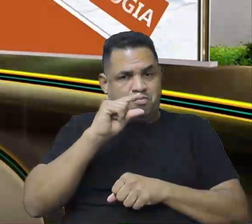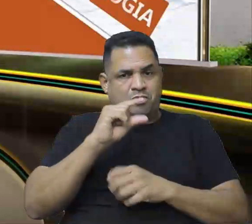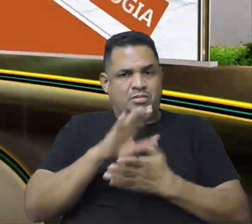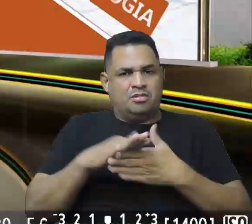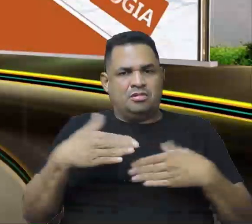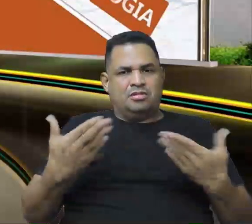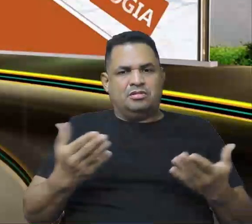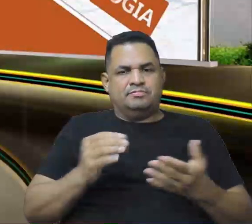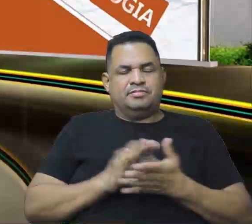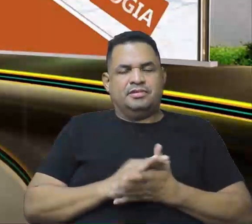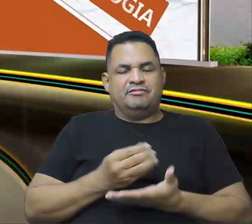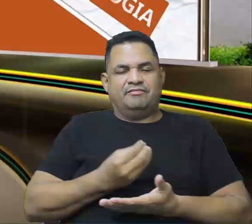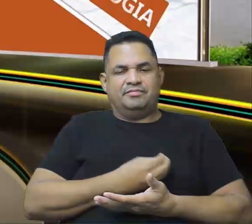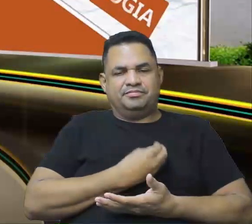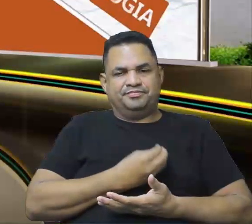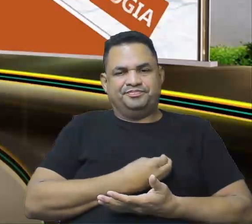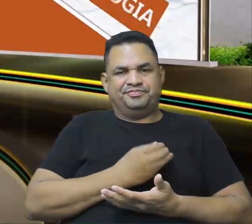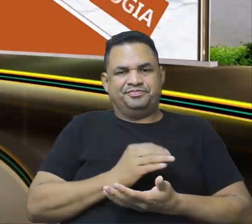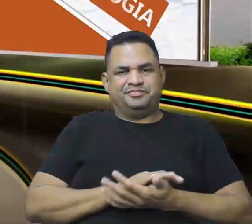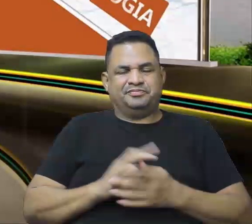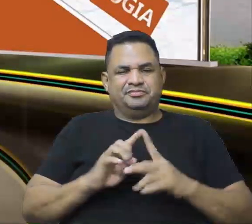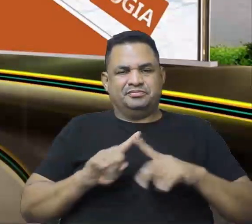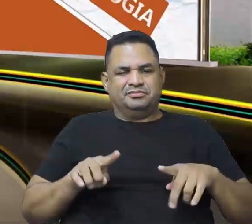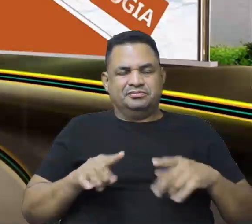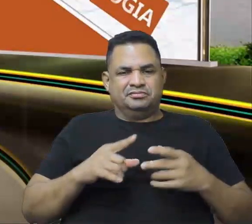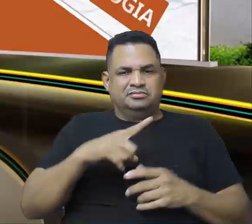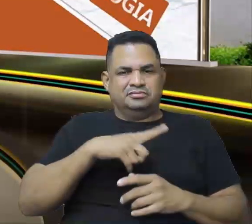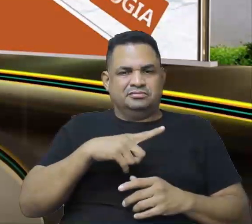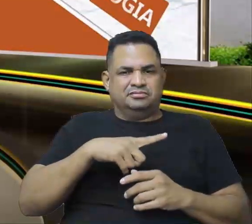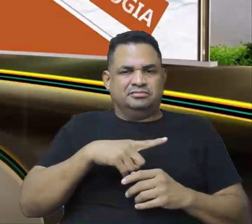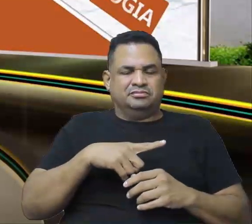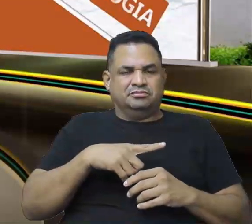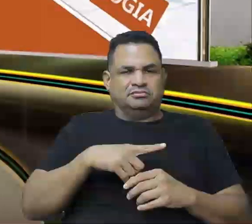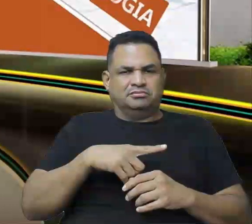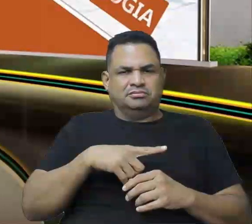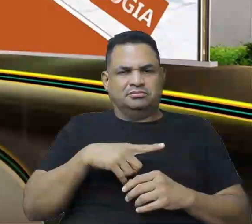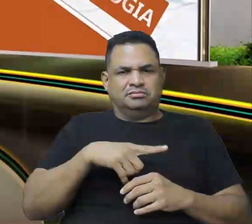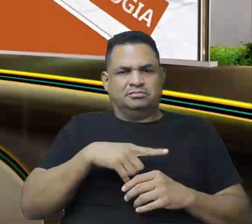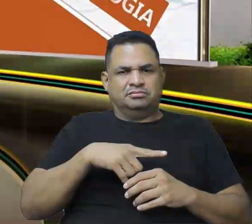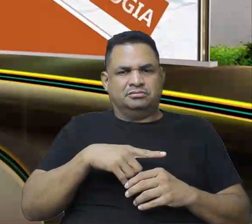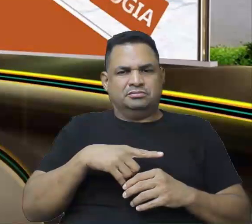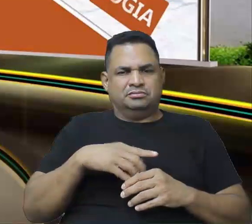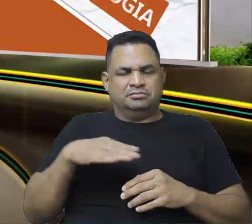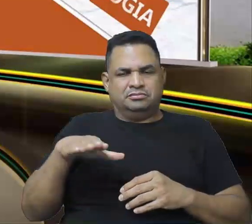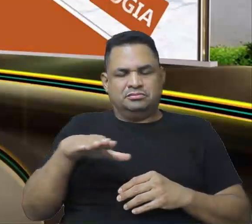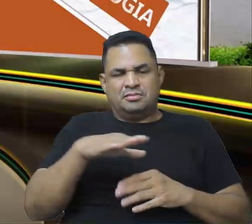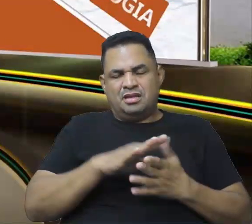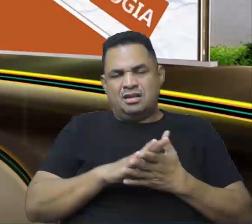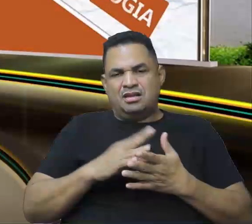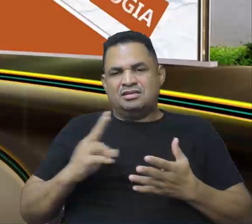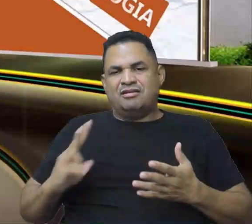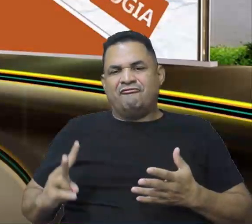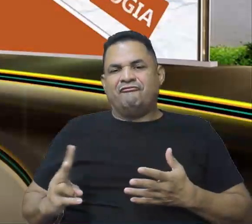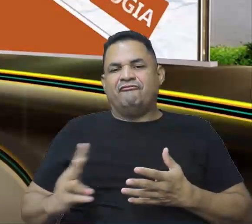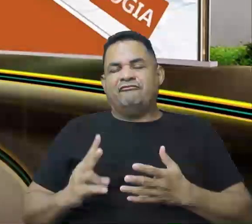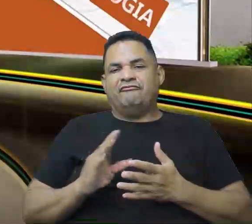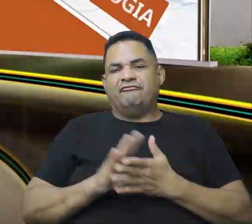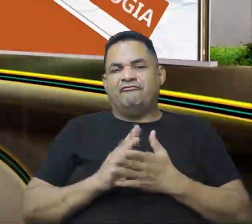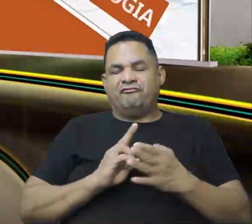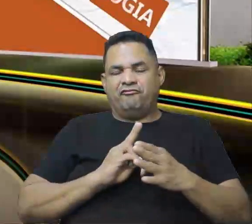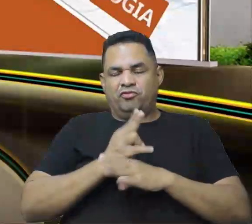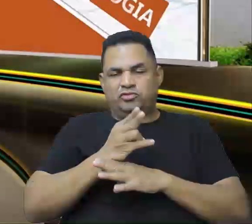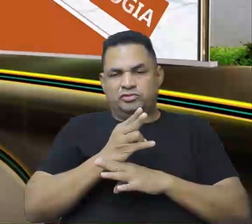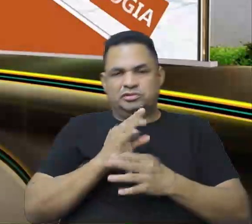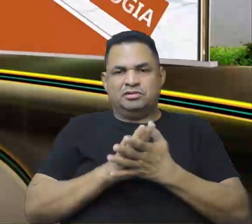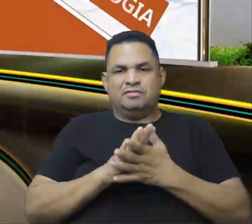para viver, né? Mas, existe toda essa vitalidade do mercado que a todo